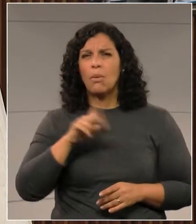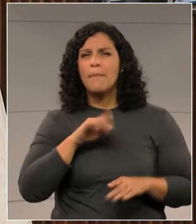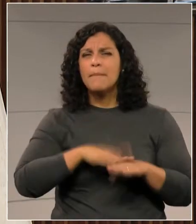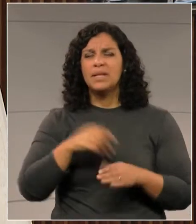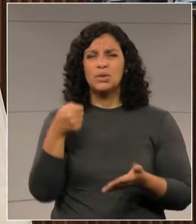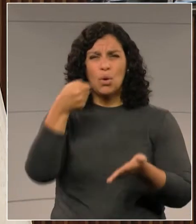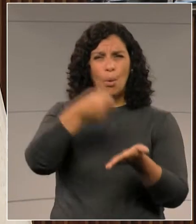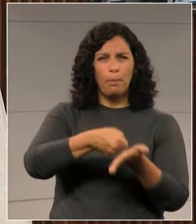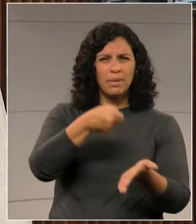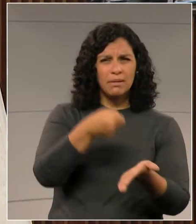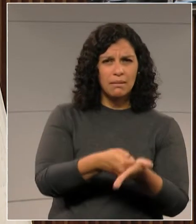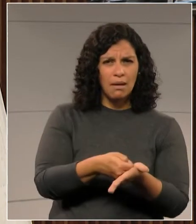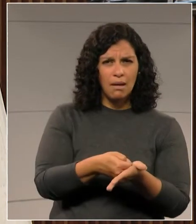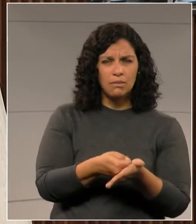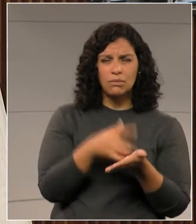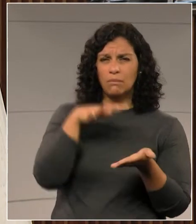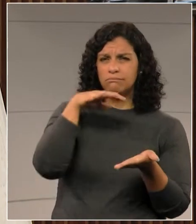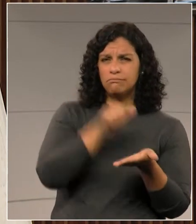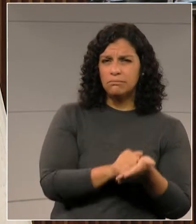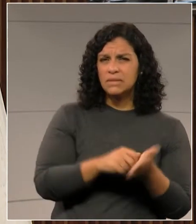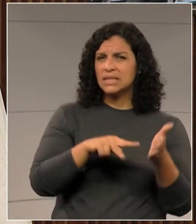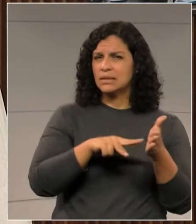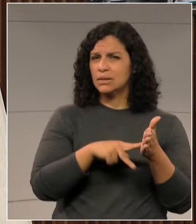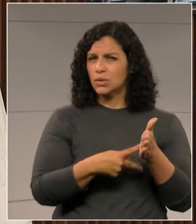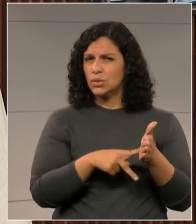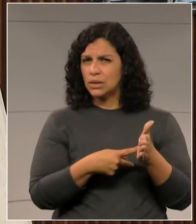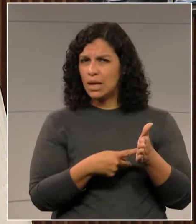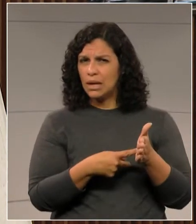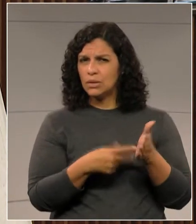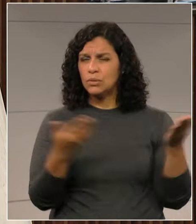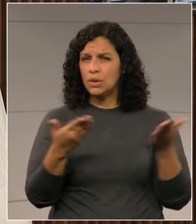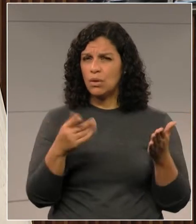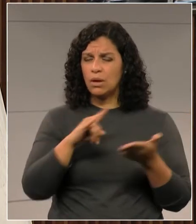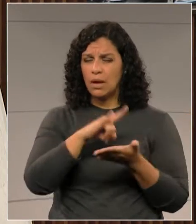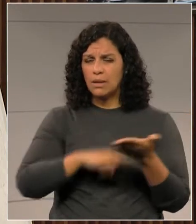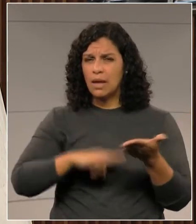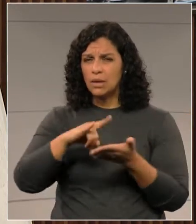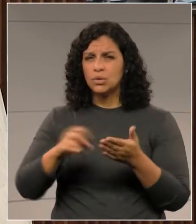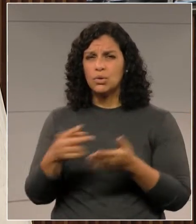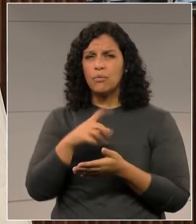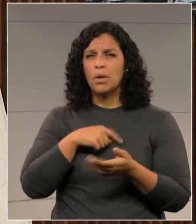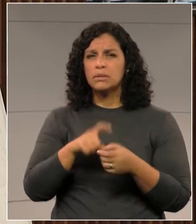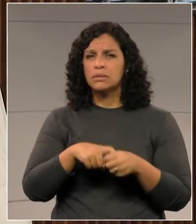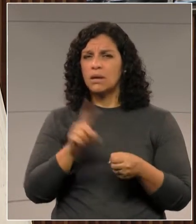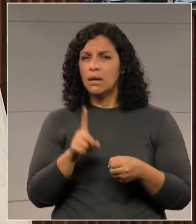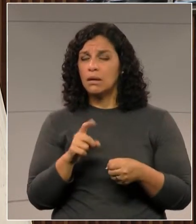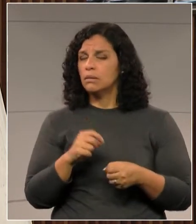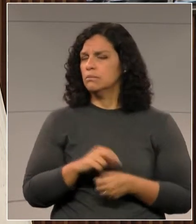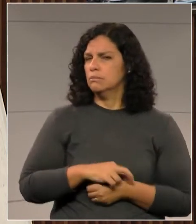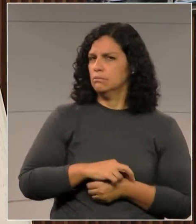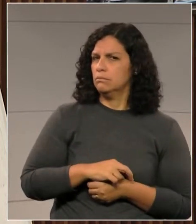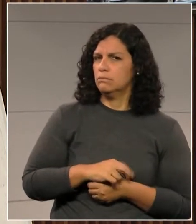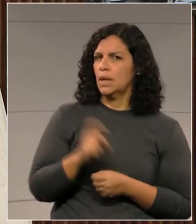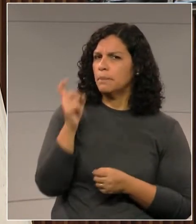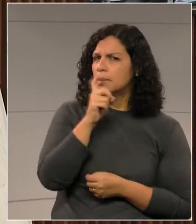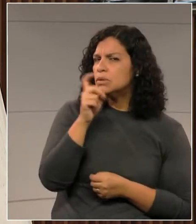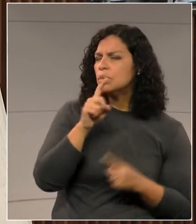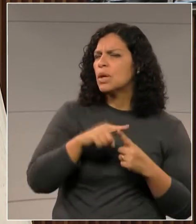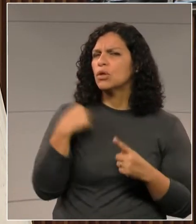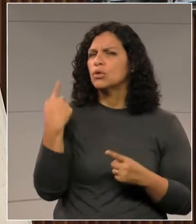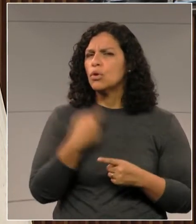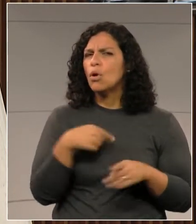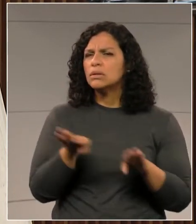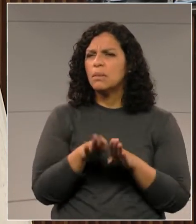a se manter sindicalizado e que agora com o recadassamento se pode sair é uma mentira, porque nunca houve, em qualquer